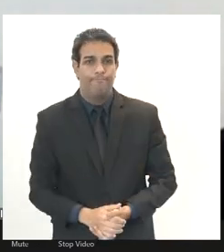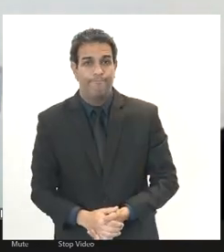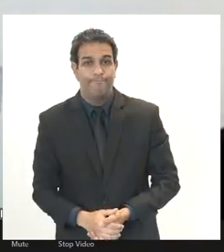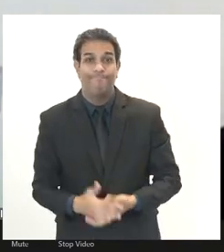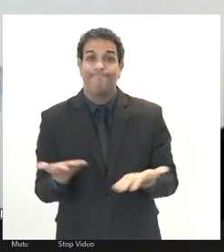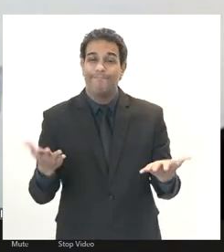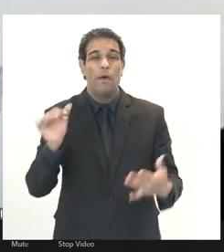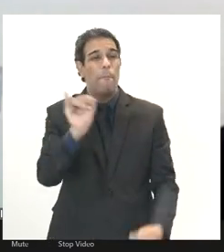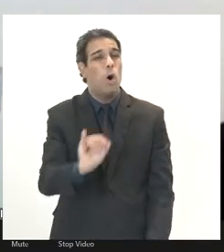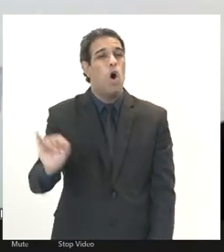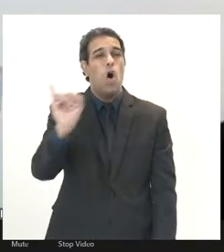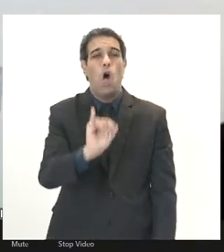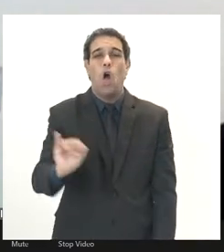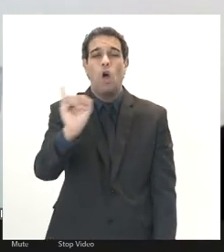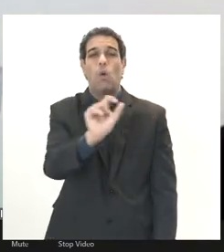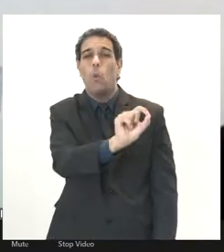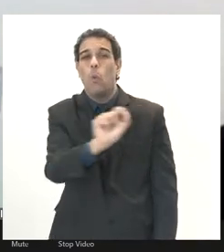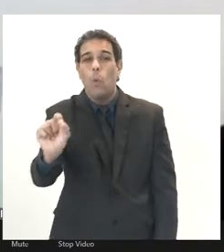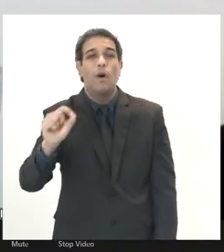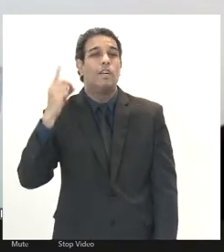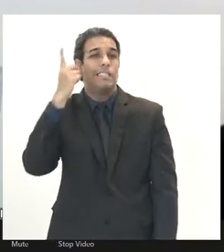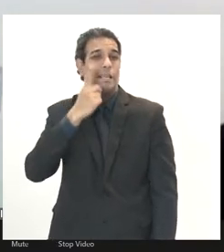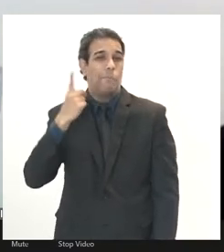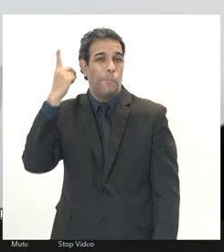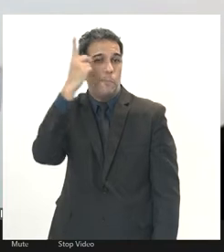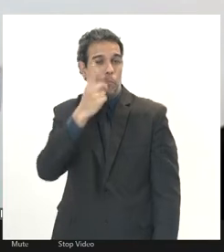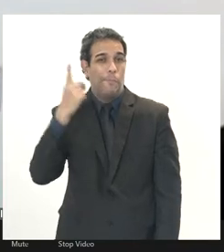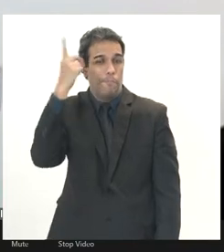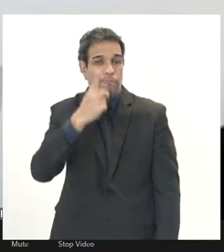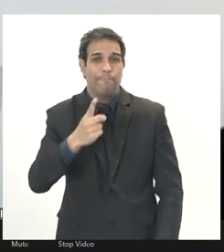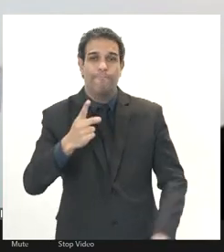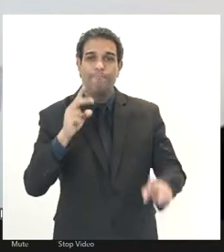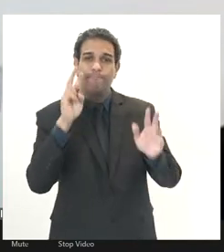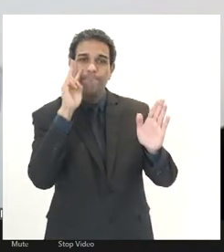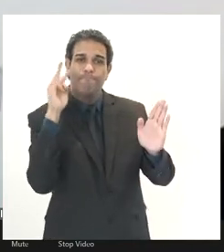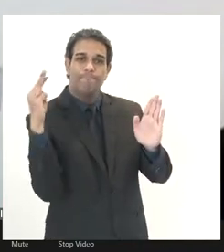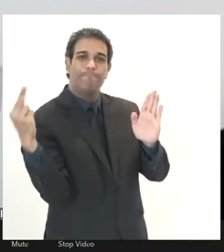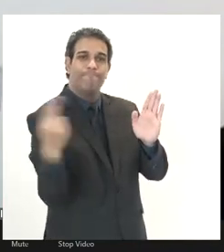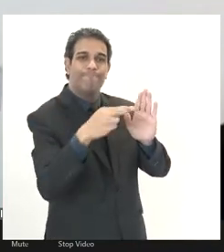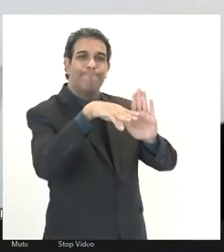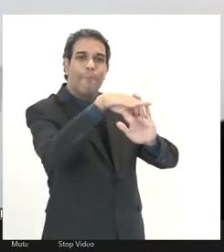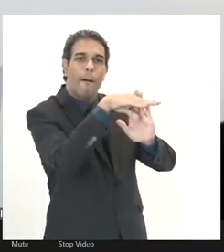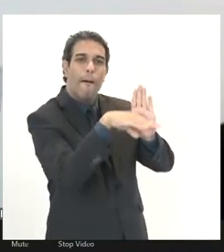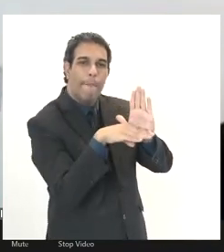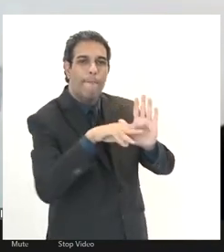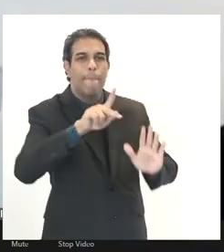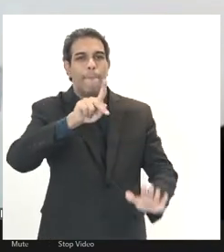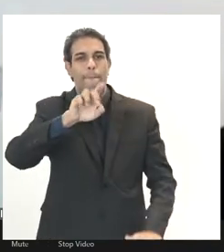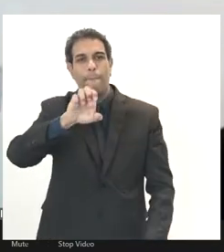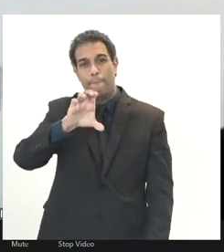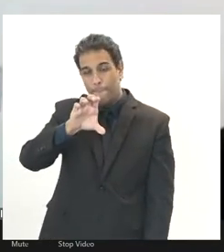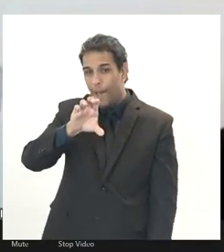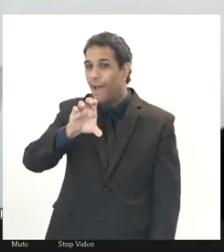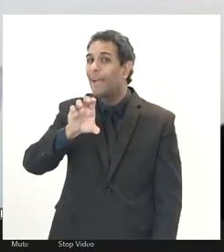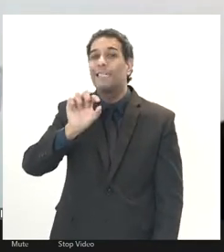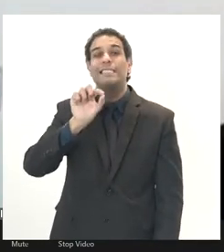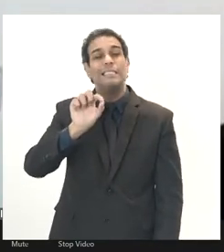muito importante que os parlamentares atentem para este momento. e que não se